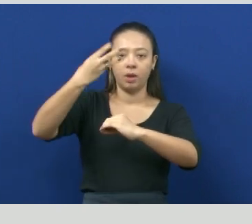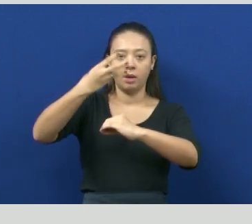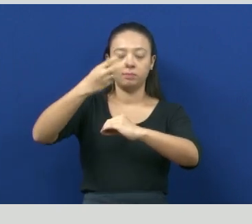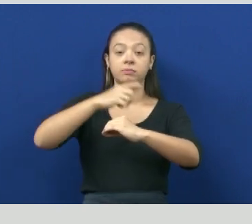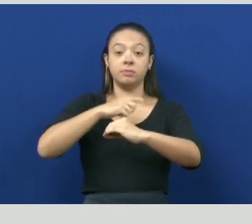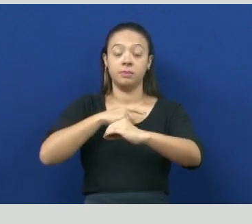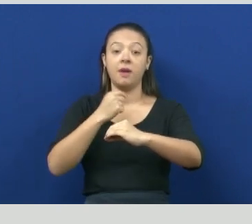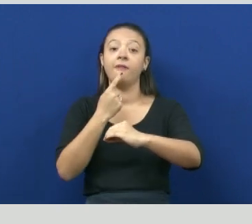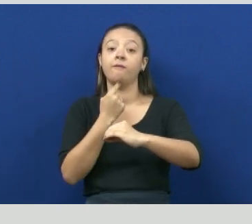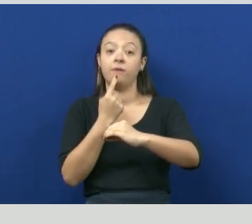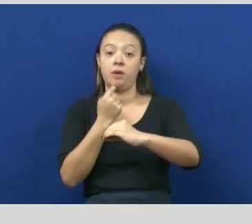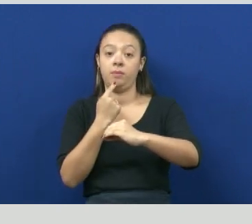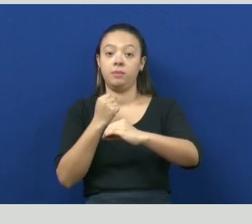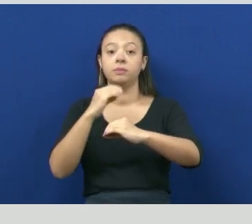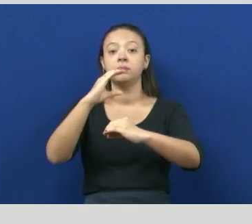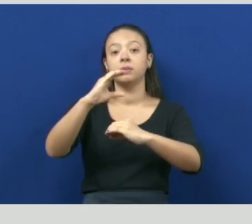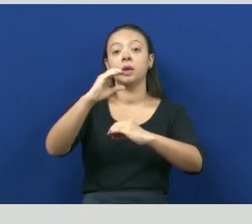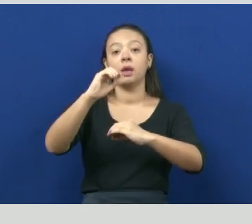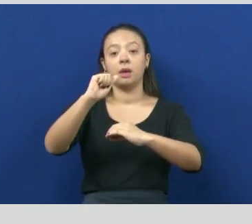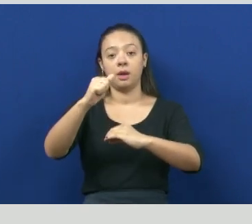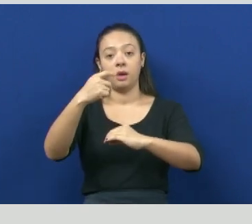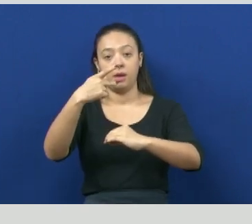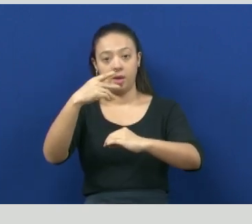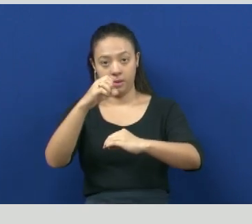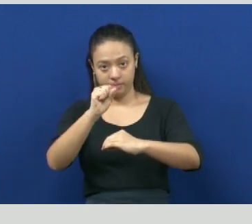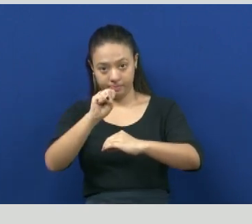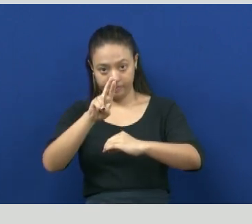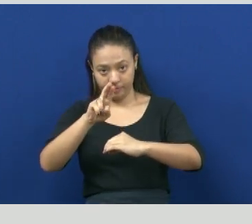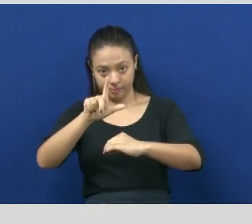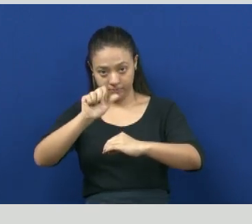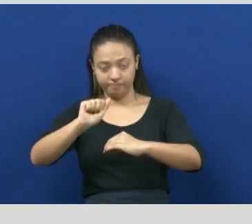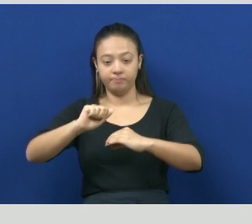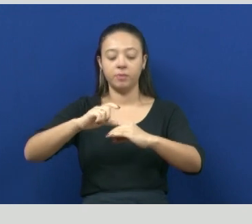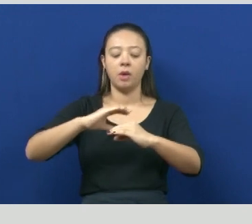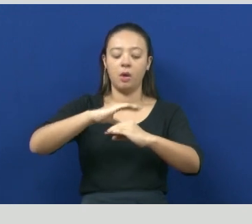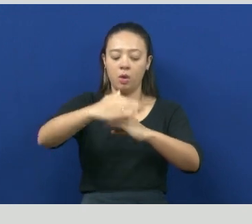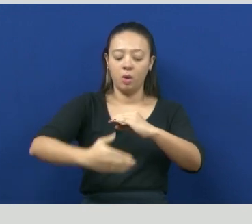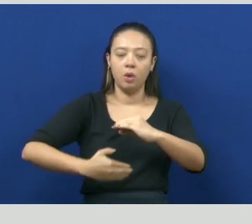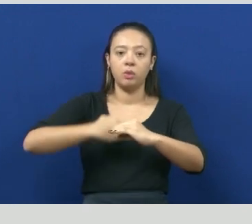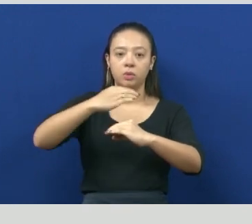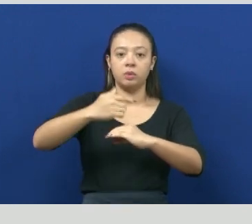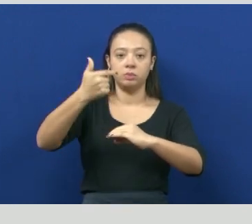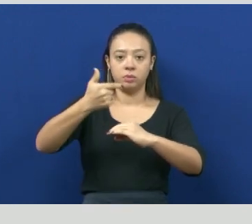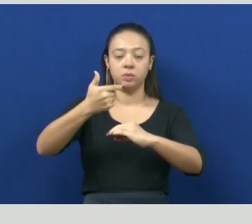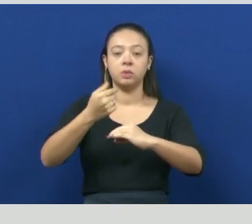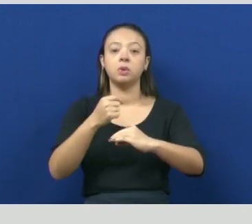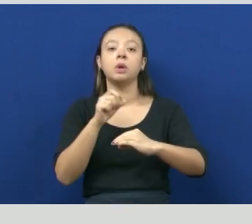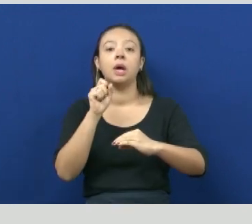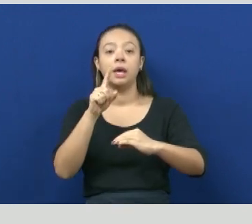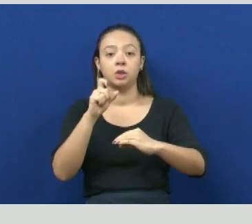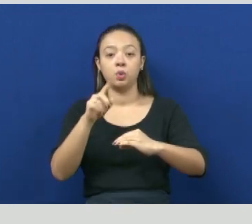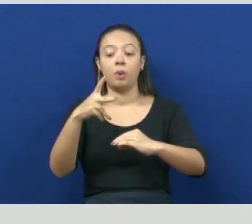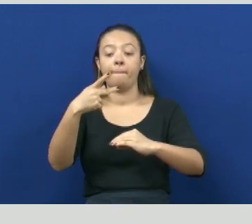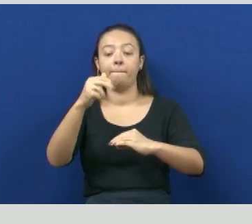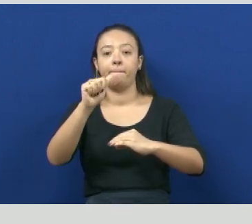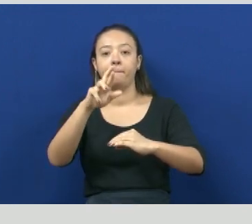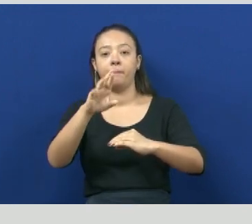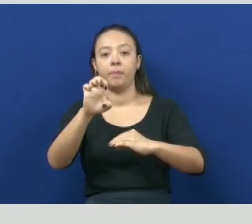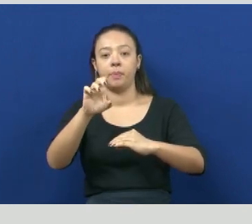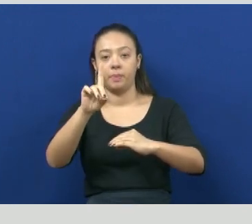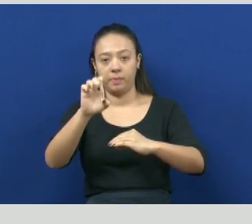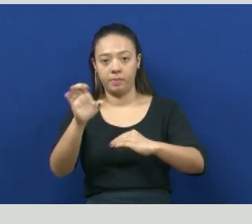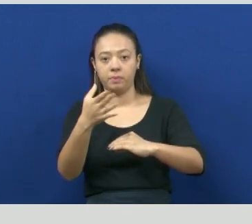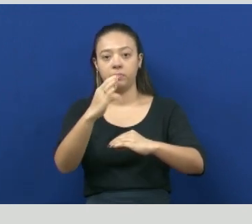vermelho, a parte azul é a parede celular, e aquela parte mais